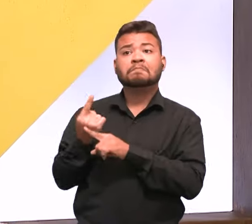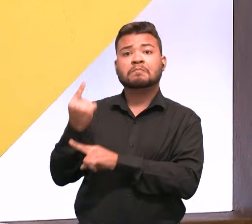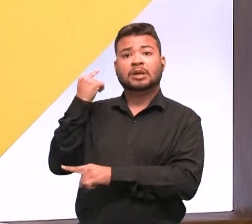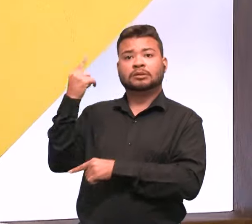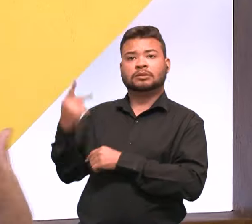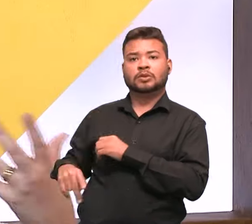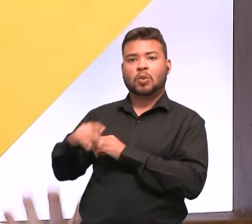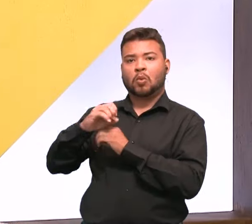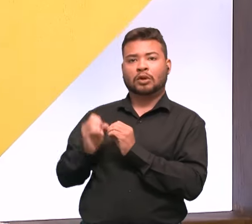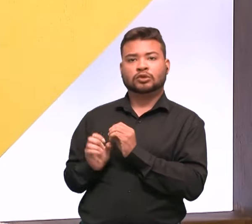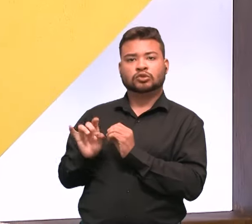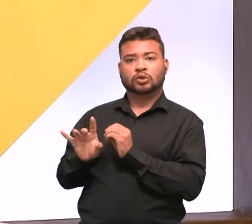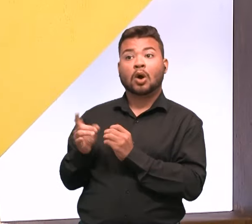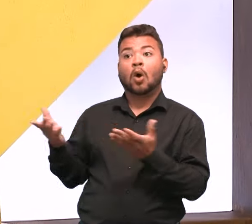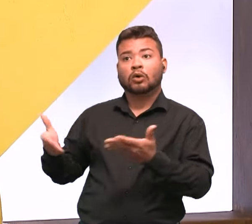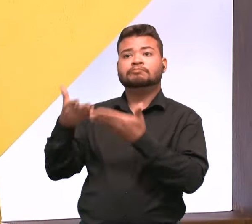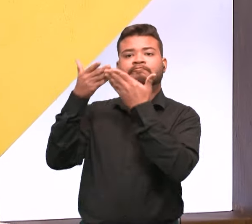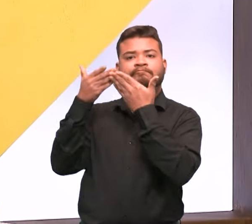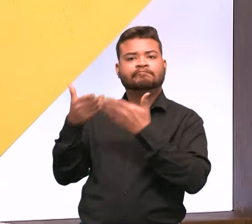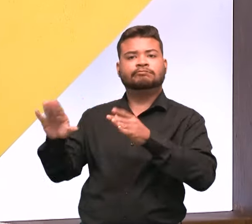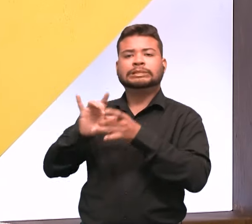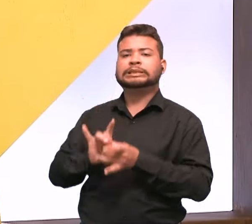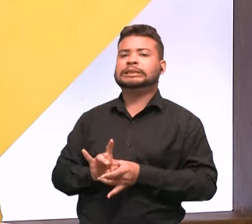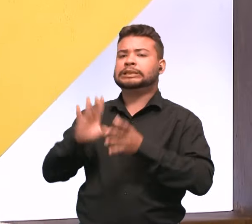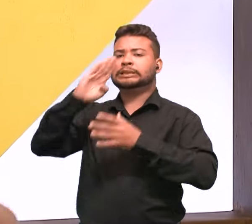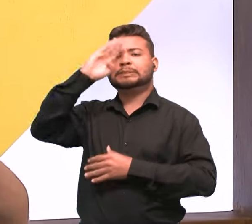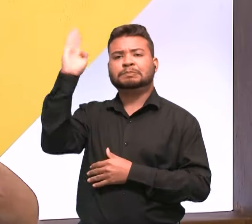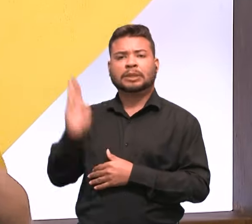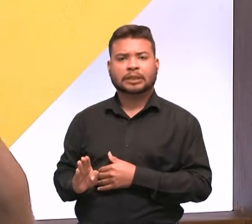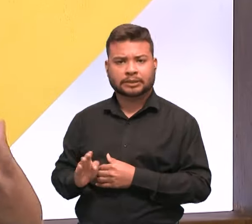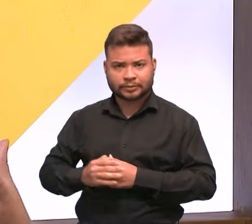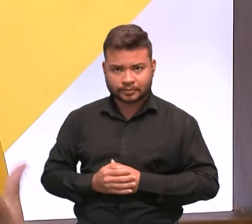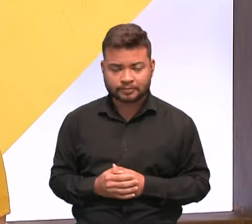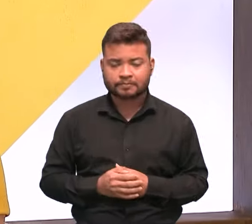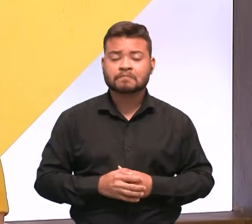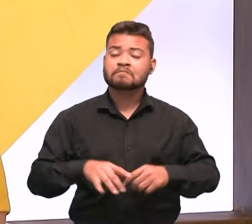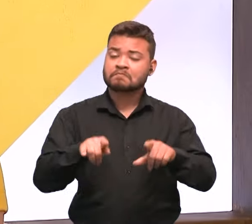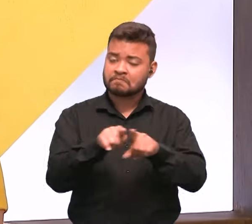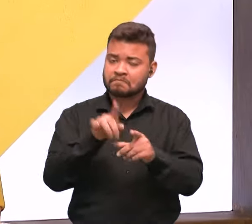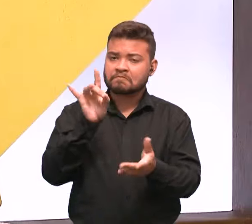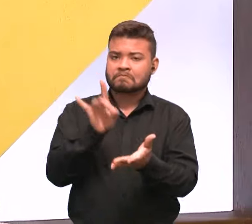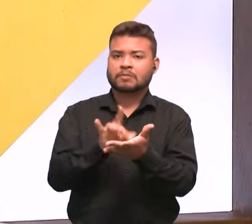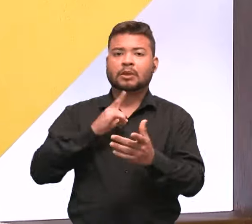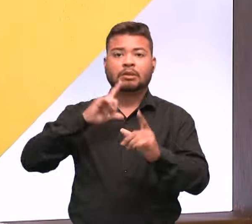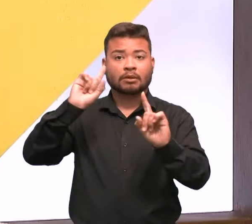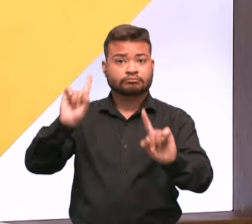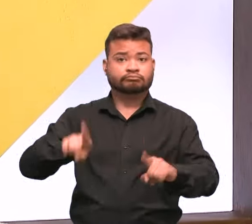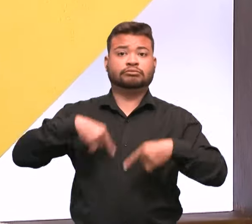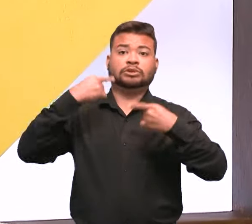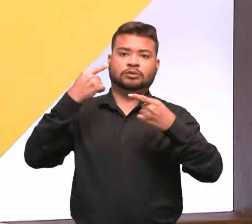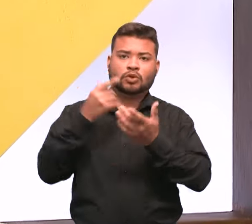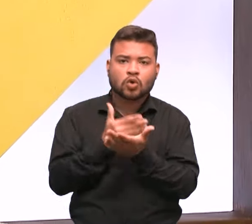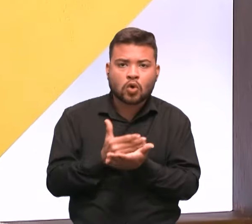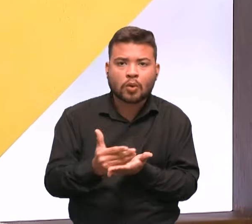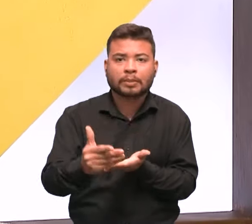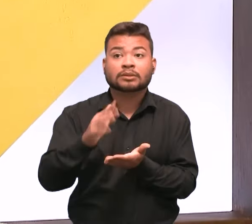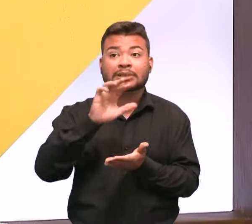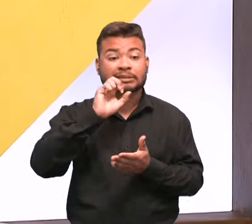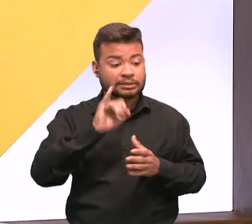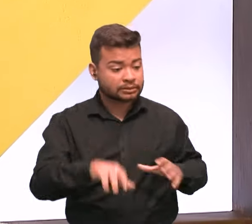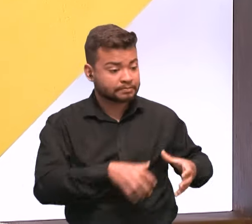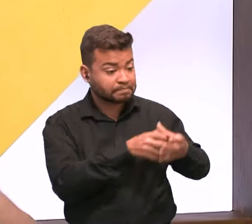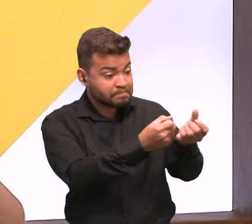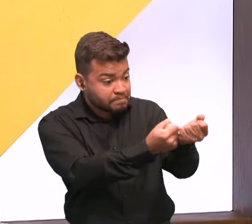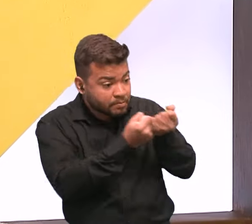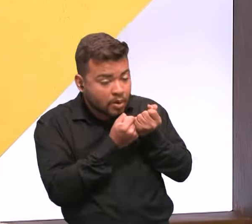só para o FG, então hoje ela já é mais ampla também. E tem esses desafios de começar a empreender, mas quando você tem alguém apoiando, fica mais fácil.